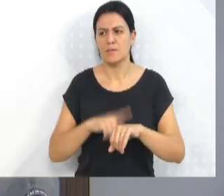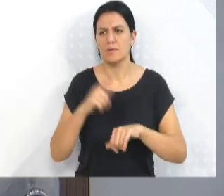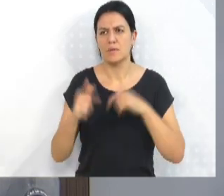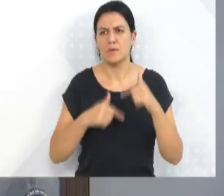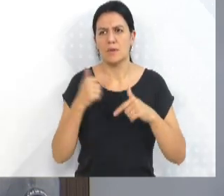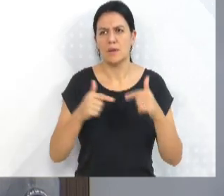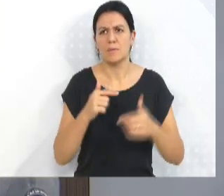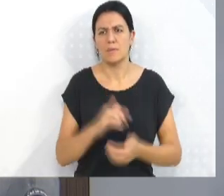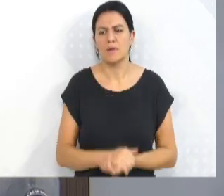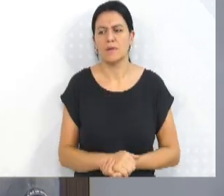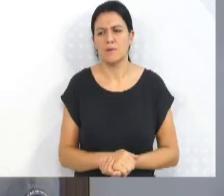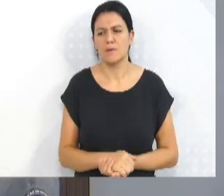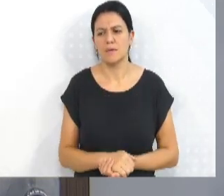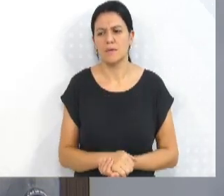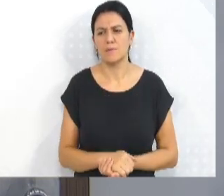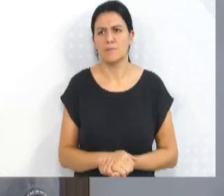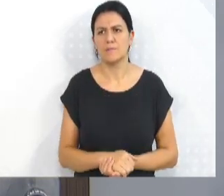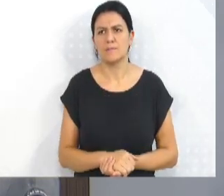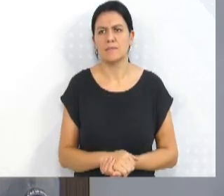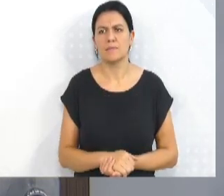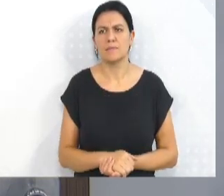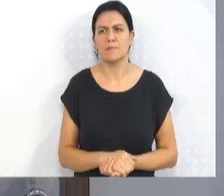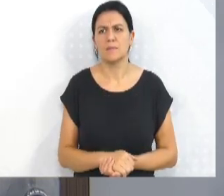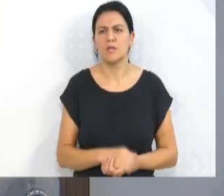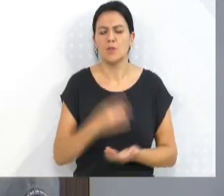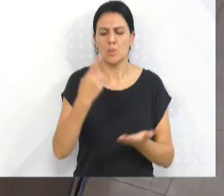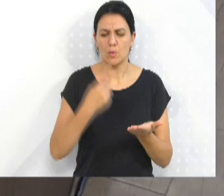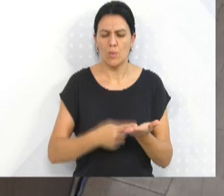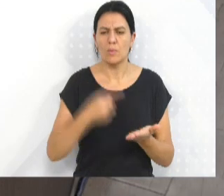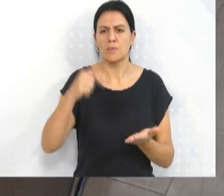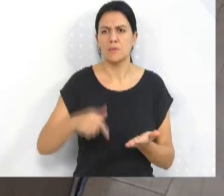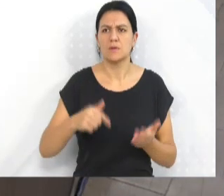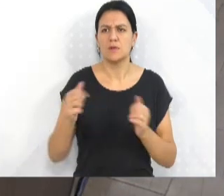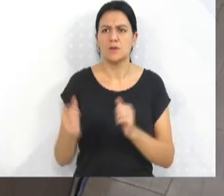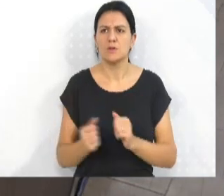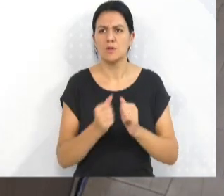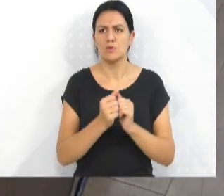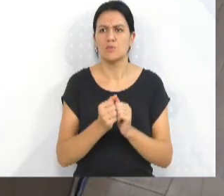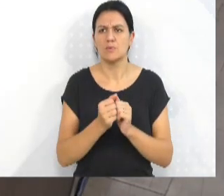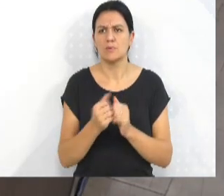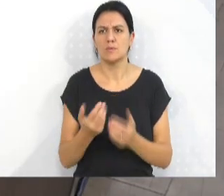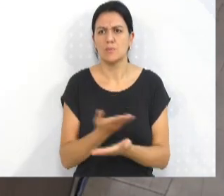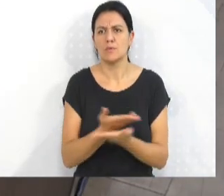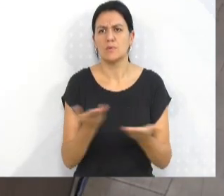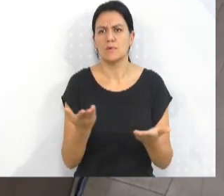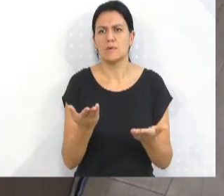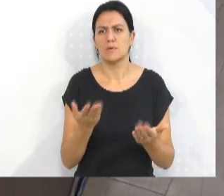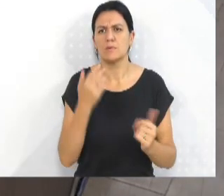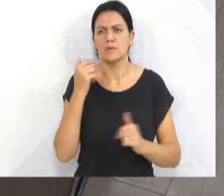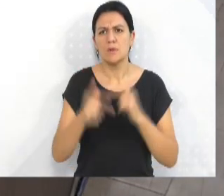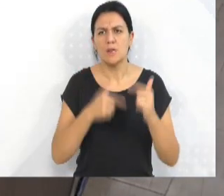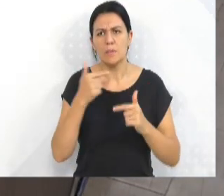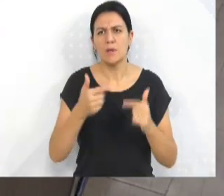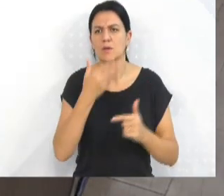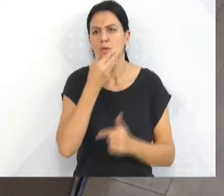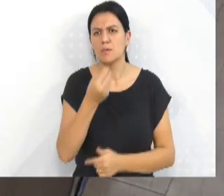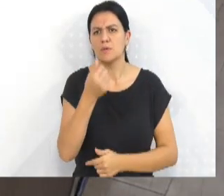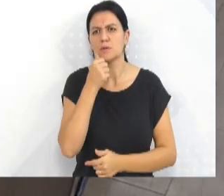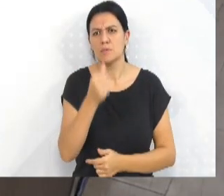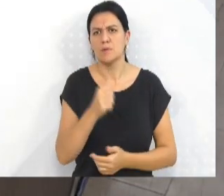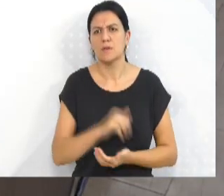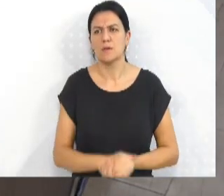conosco, aqui nesta Casa, com o nosso compromisso de estar ao lado de vocês, ao lado dos trabalhadores e das trabalhadoras.